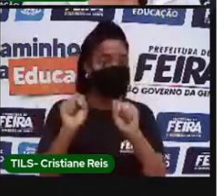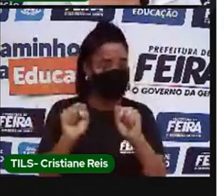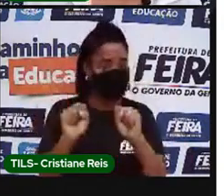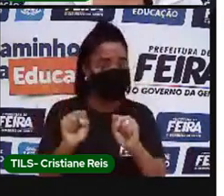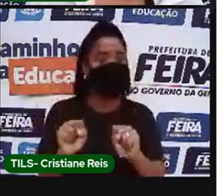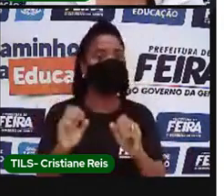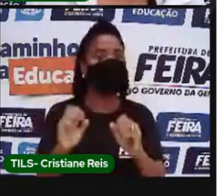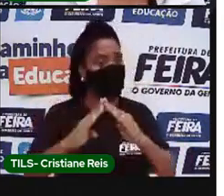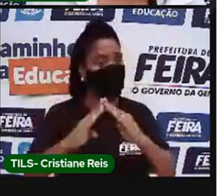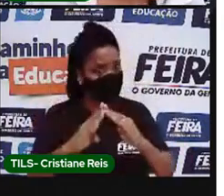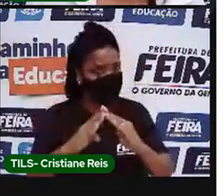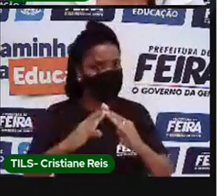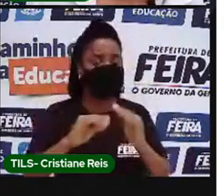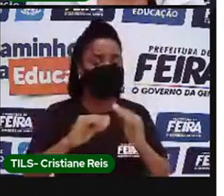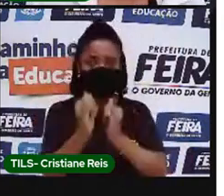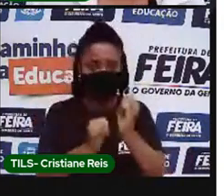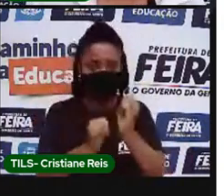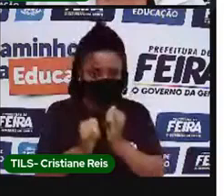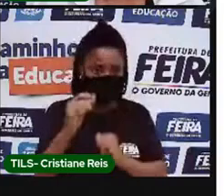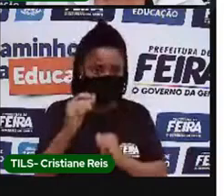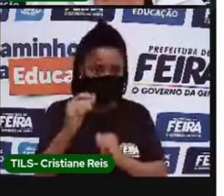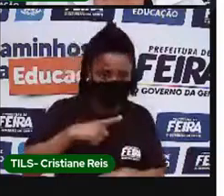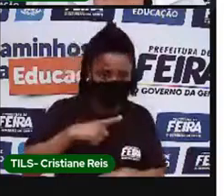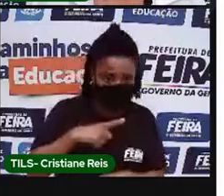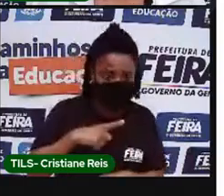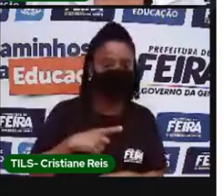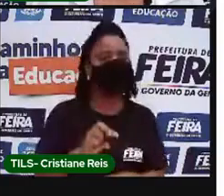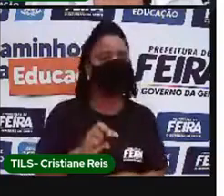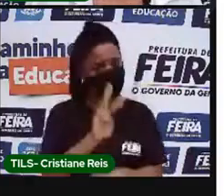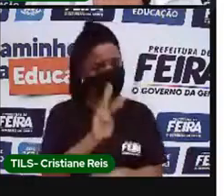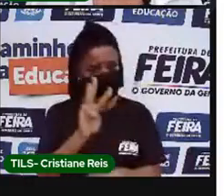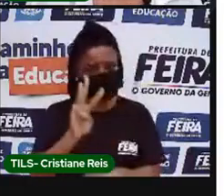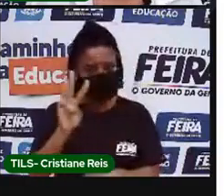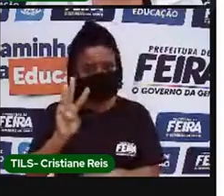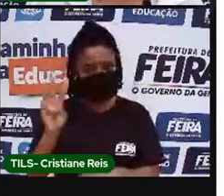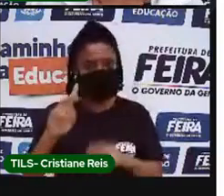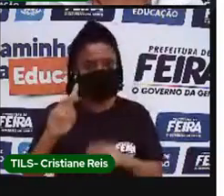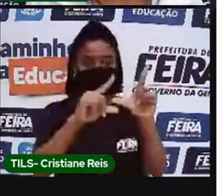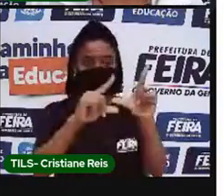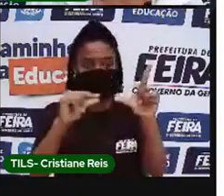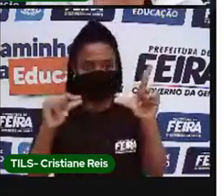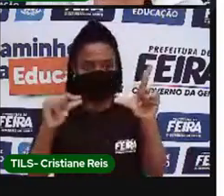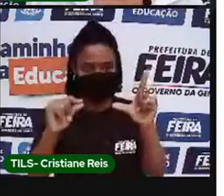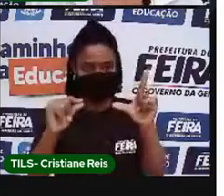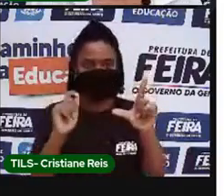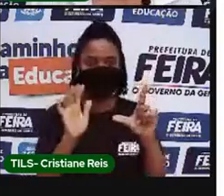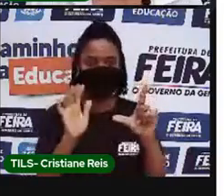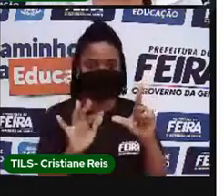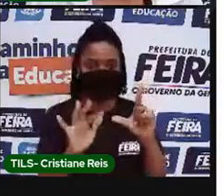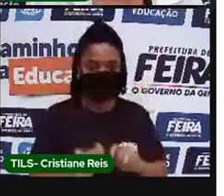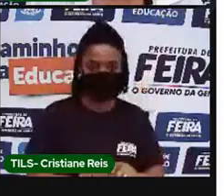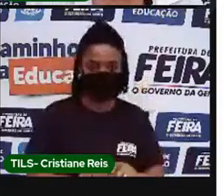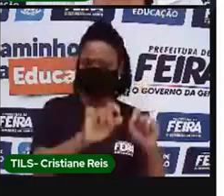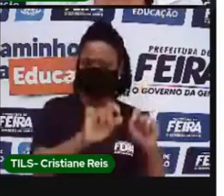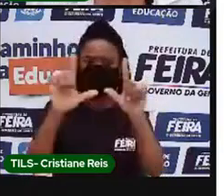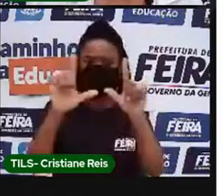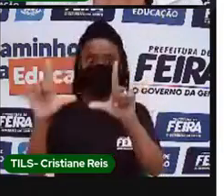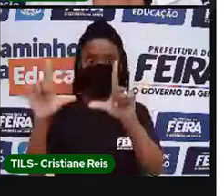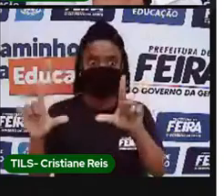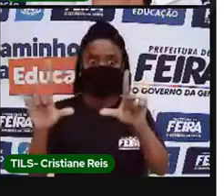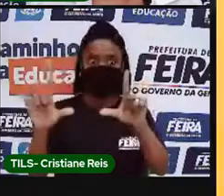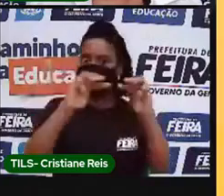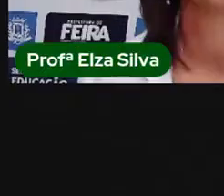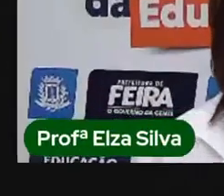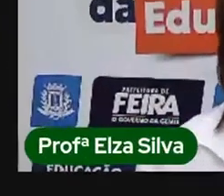vocês podem, através desse link, acessar este museu que é fantástico, formidável.